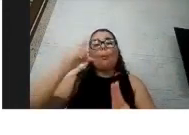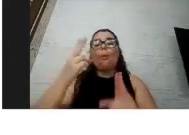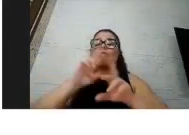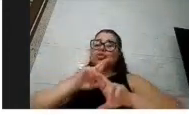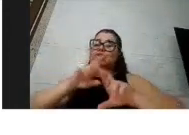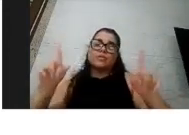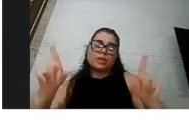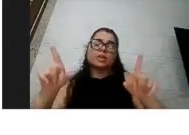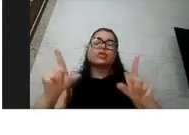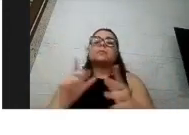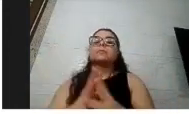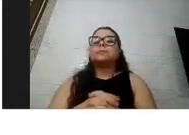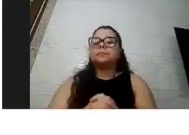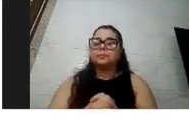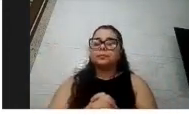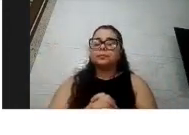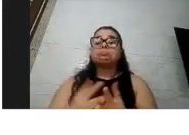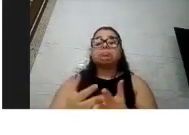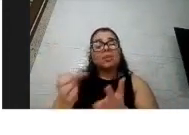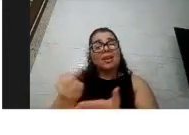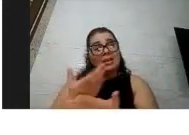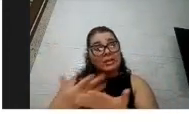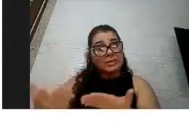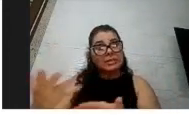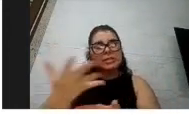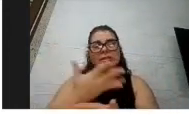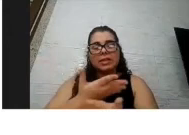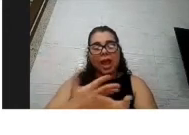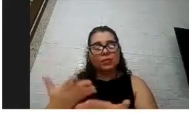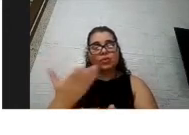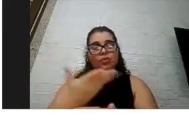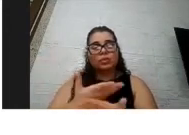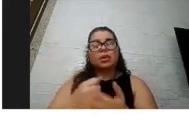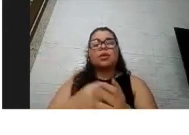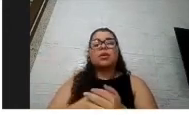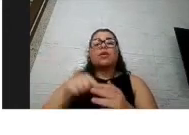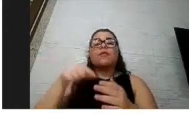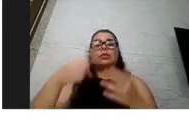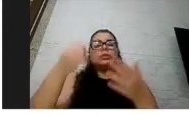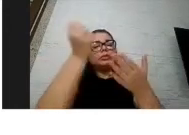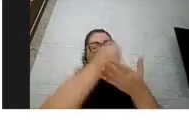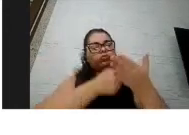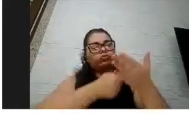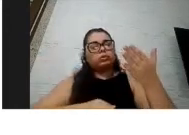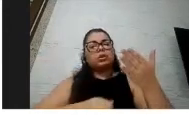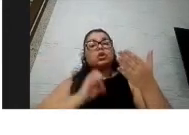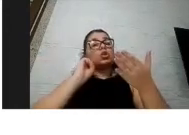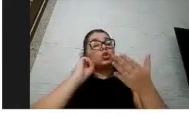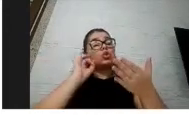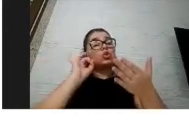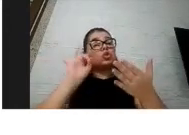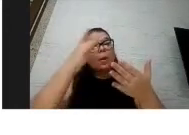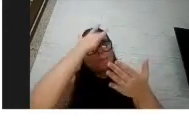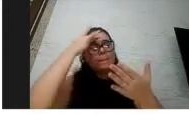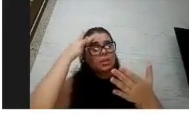hospitalizadas, esses dados preliminares foram descritos só para as pessoas que foram internadas, tá